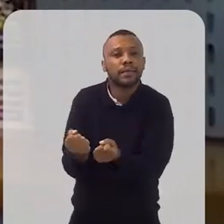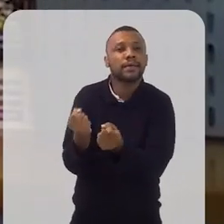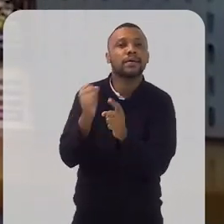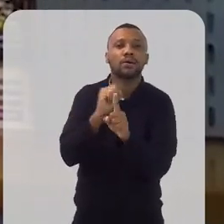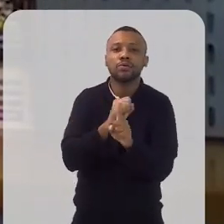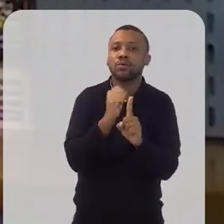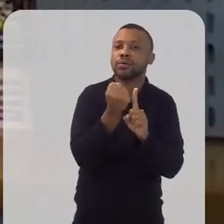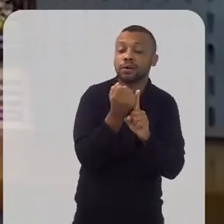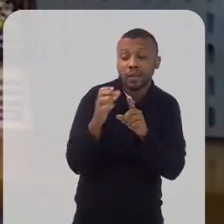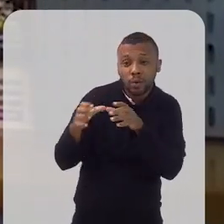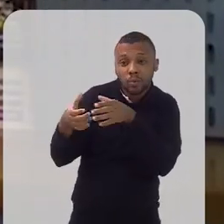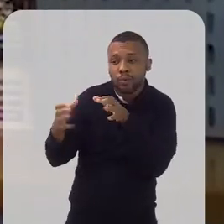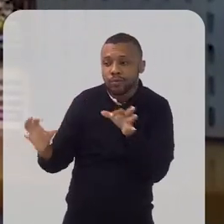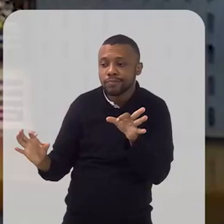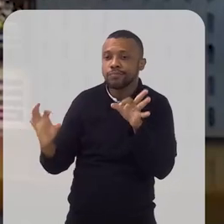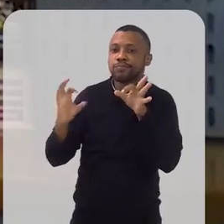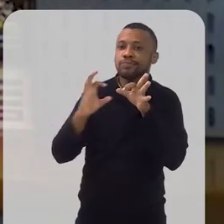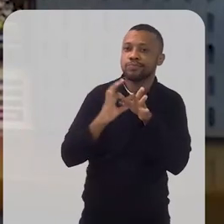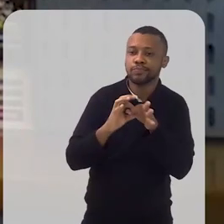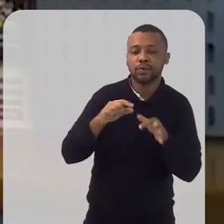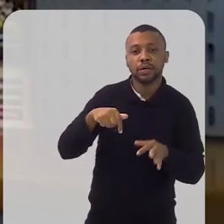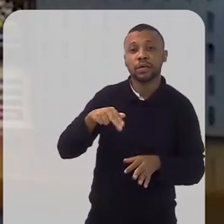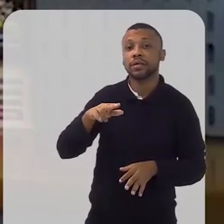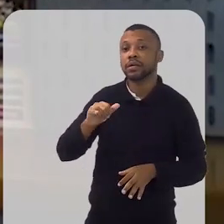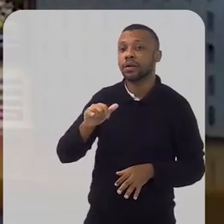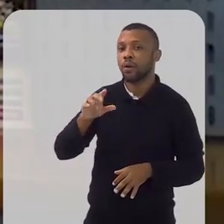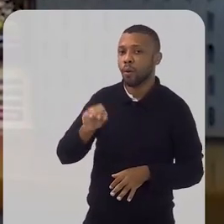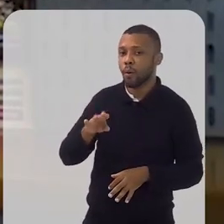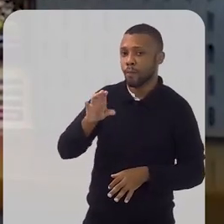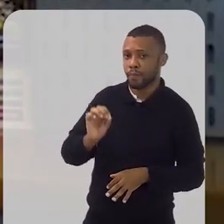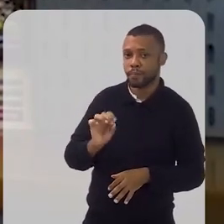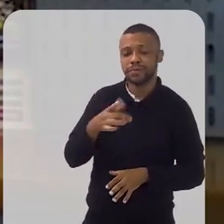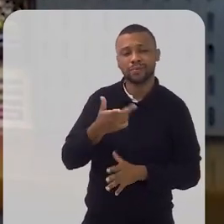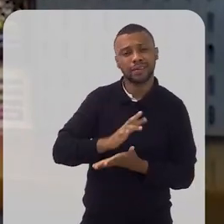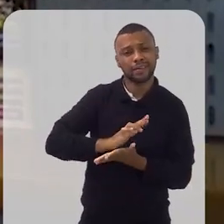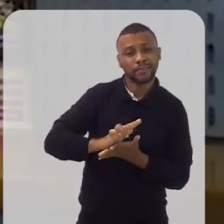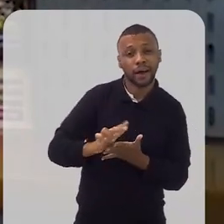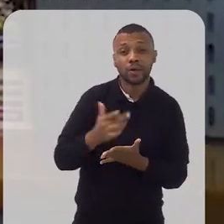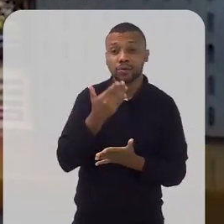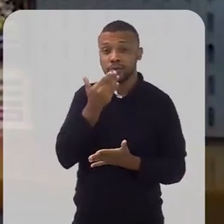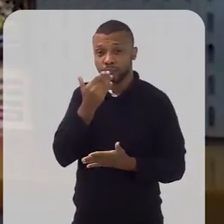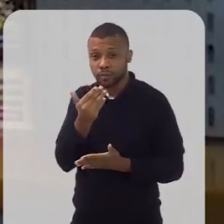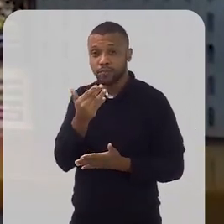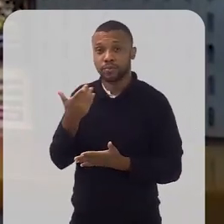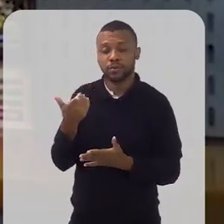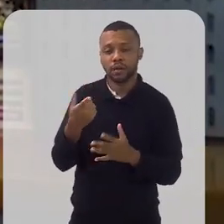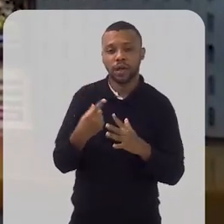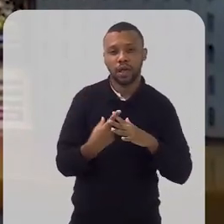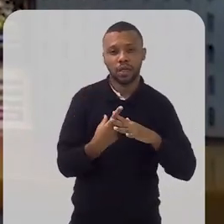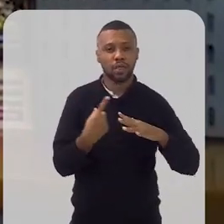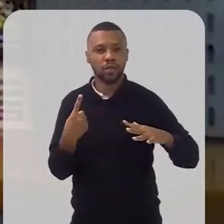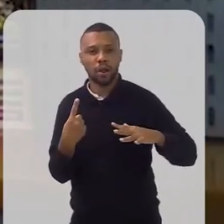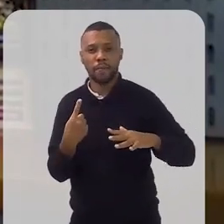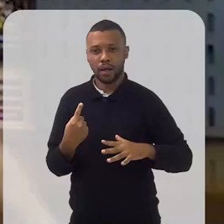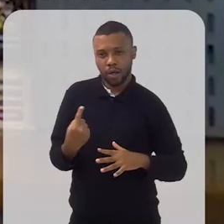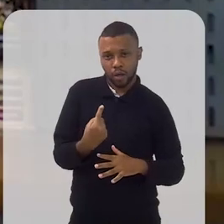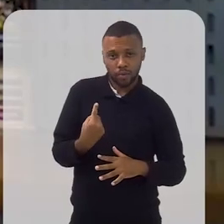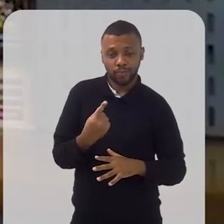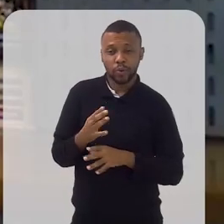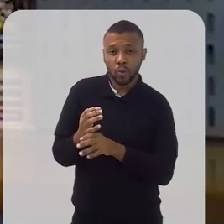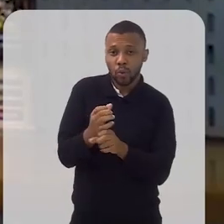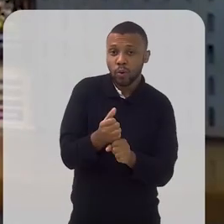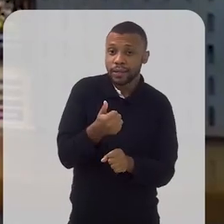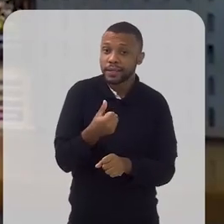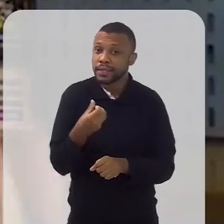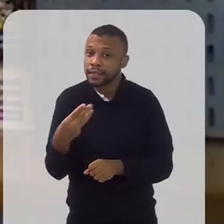daquele grupo remanescente como quilombo. Então, esse conjunto de isolamentos conformam essas comunidades, essas